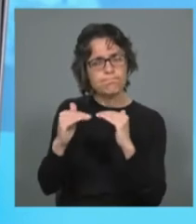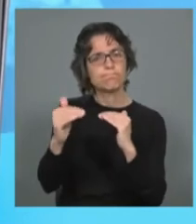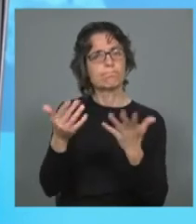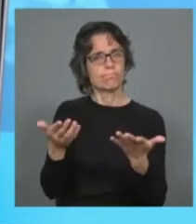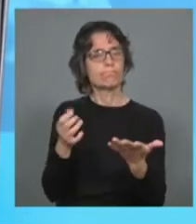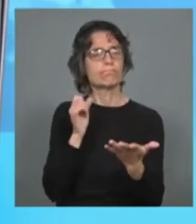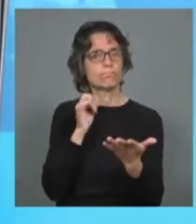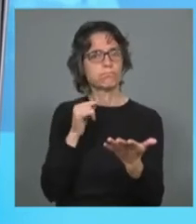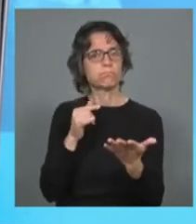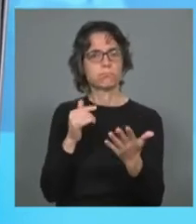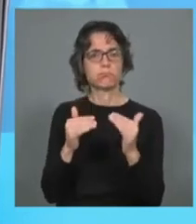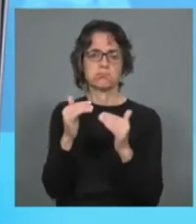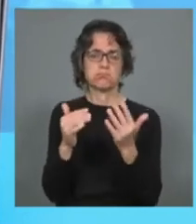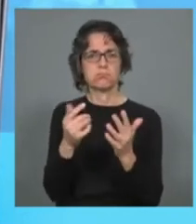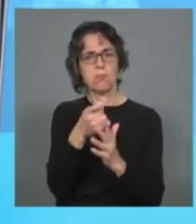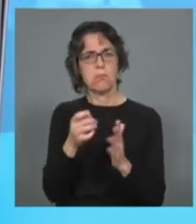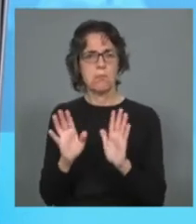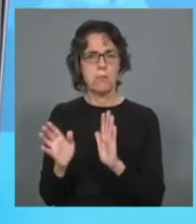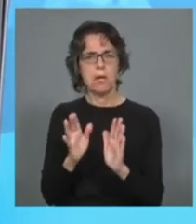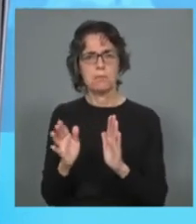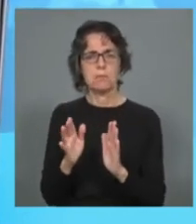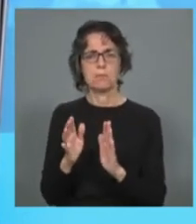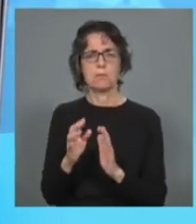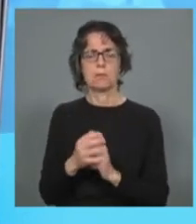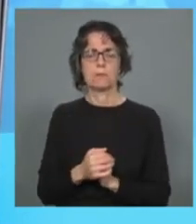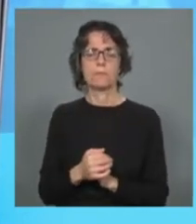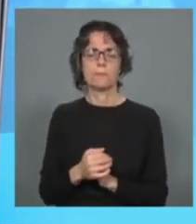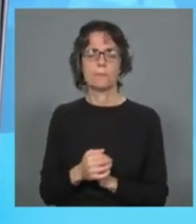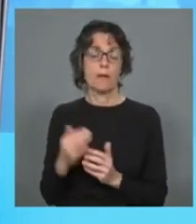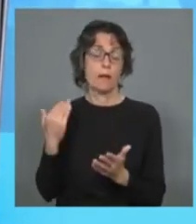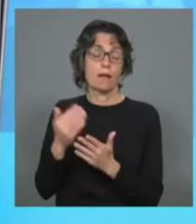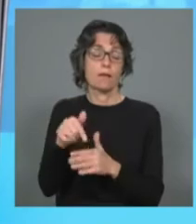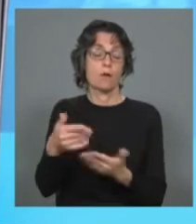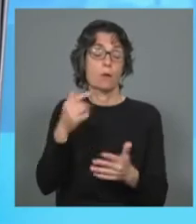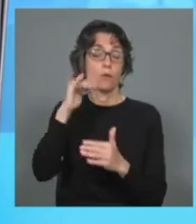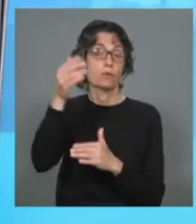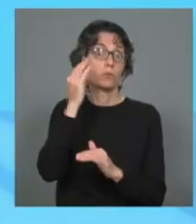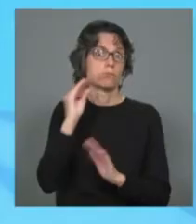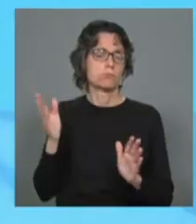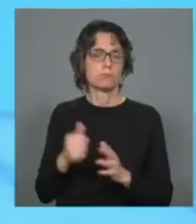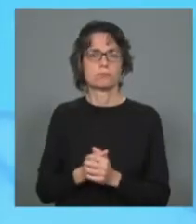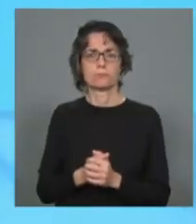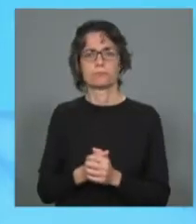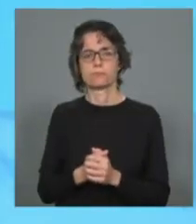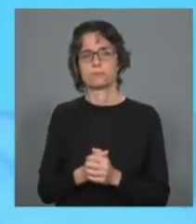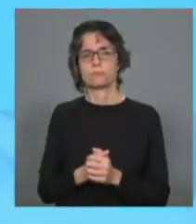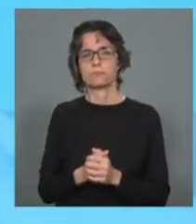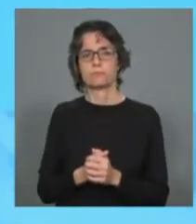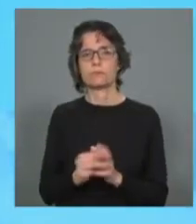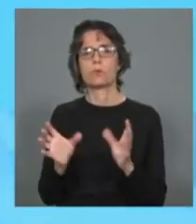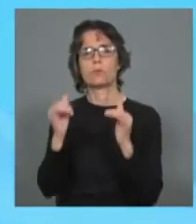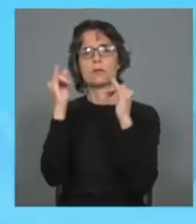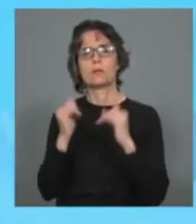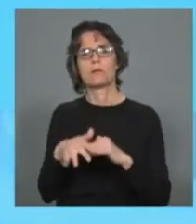tem sido mais ou menos pacífica, com mais ou menos problemas, mas que tem acontecido assim nos últimos anos. O que é que a Comunidade Internacional pode